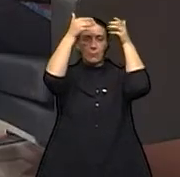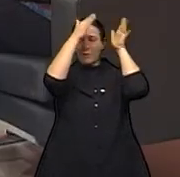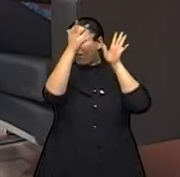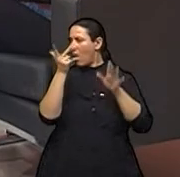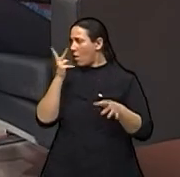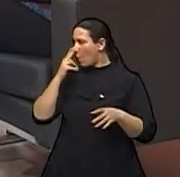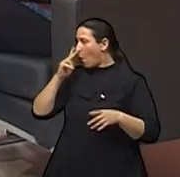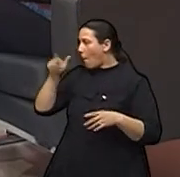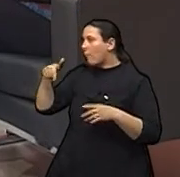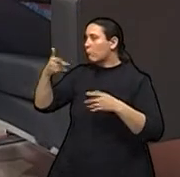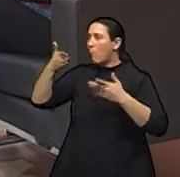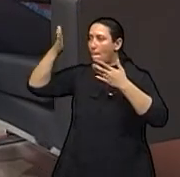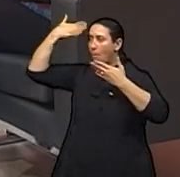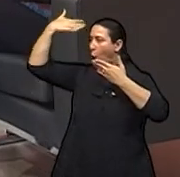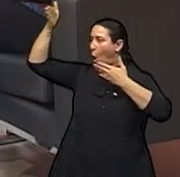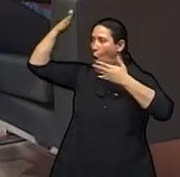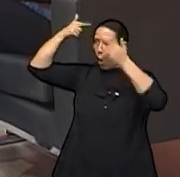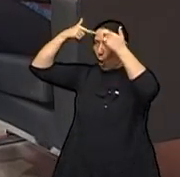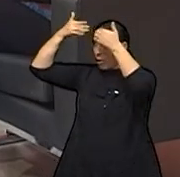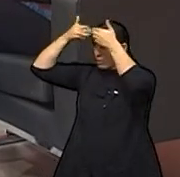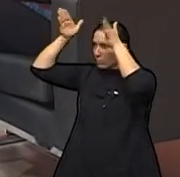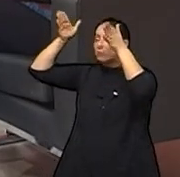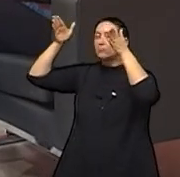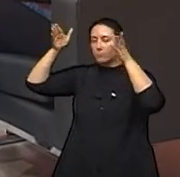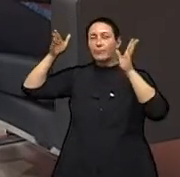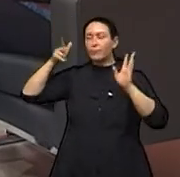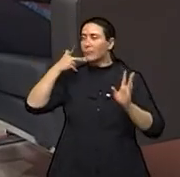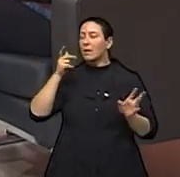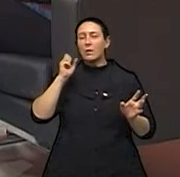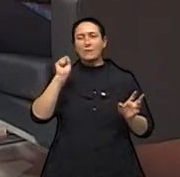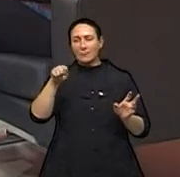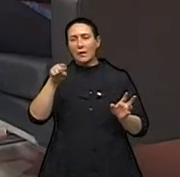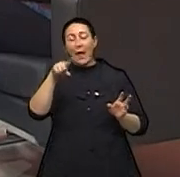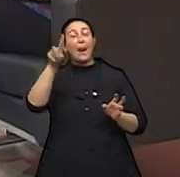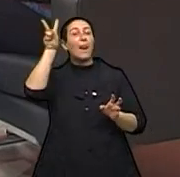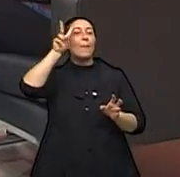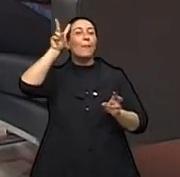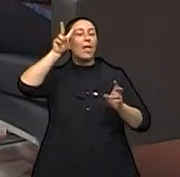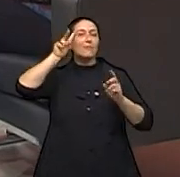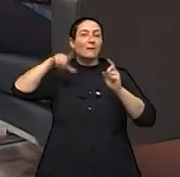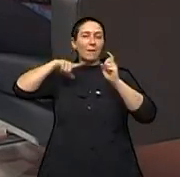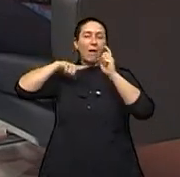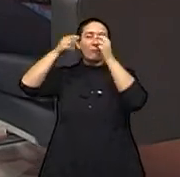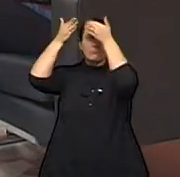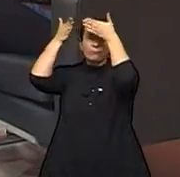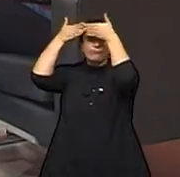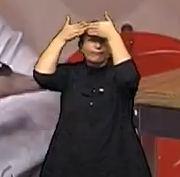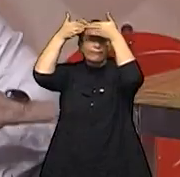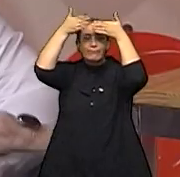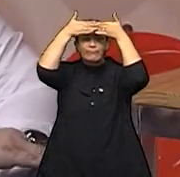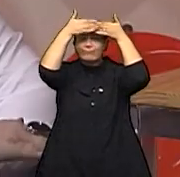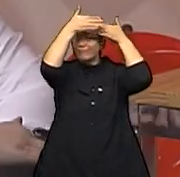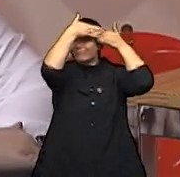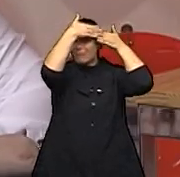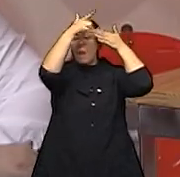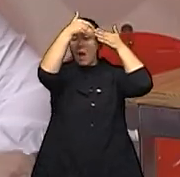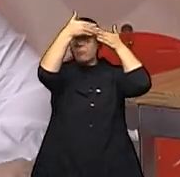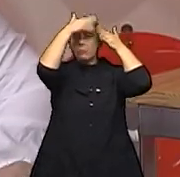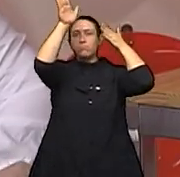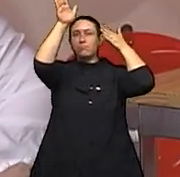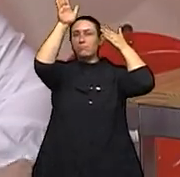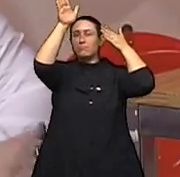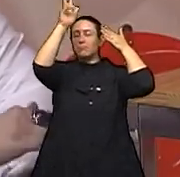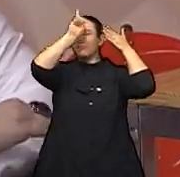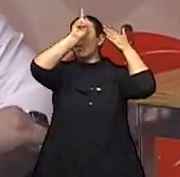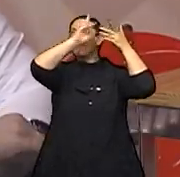portais. Essas portas. Essas lembranças. Essas lembranças, tá? Porque como leiga... Porque a pessoa vai estar ali,